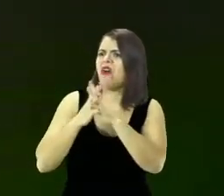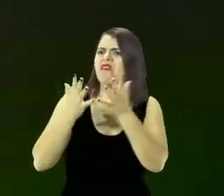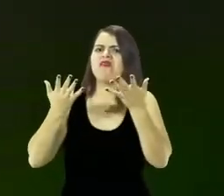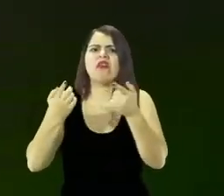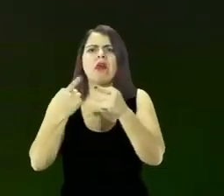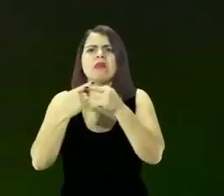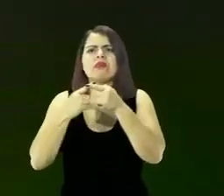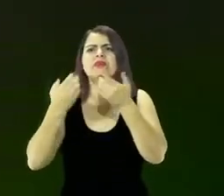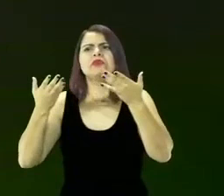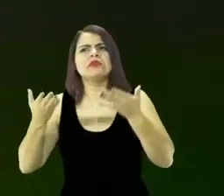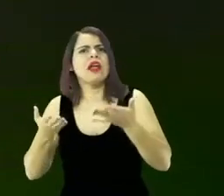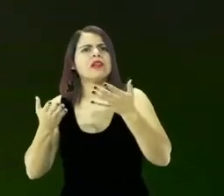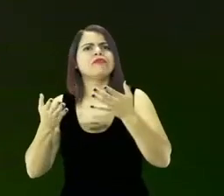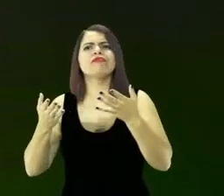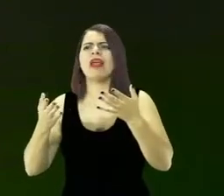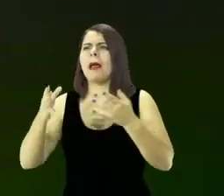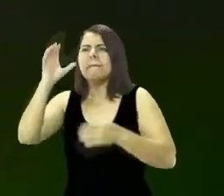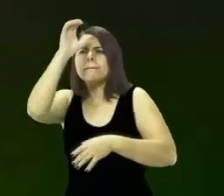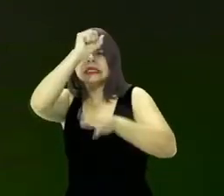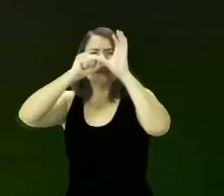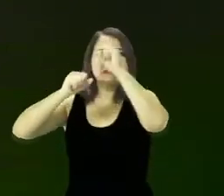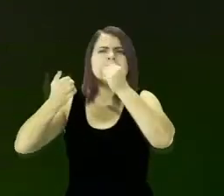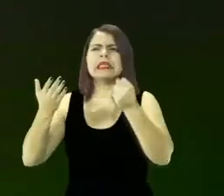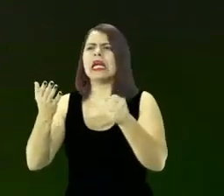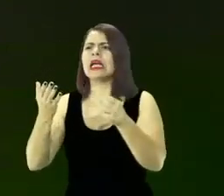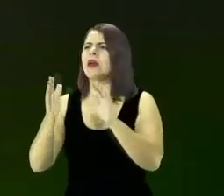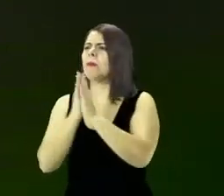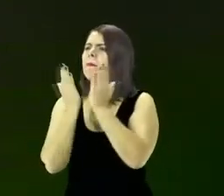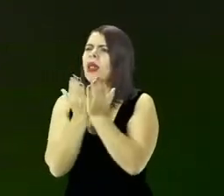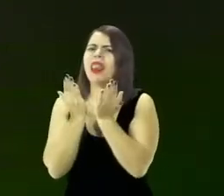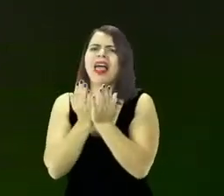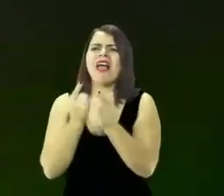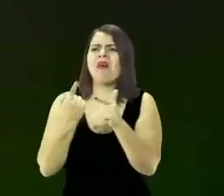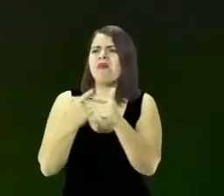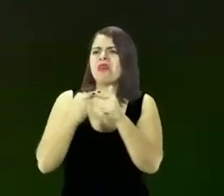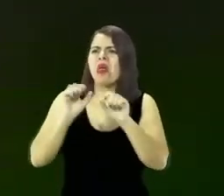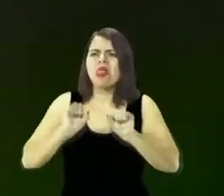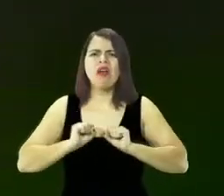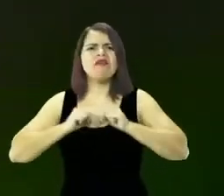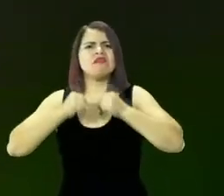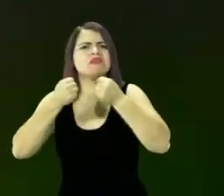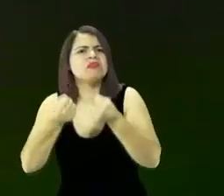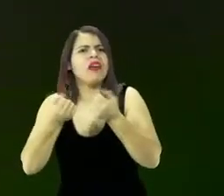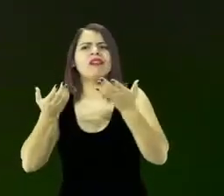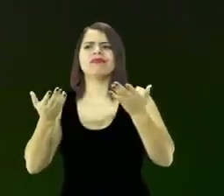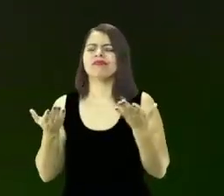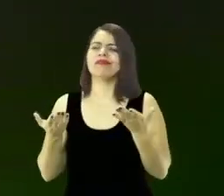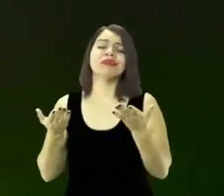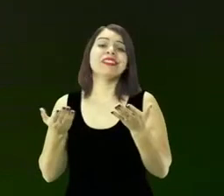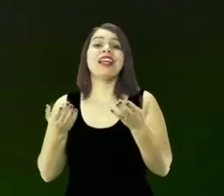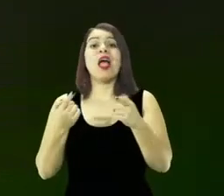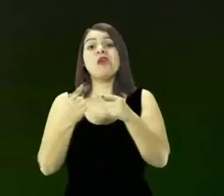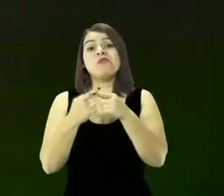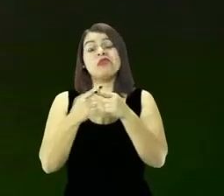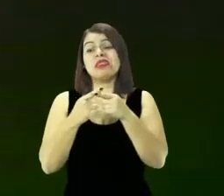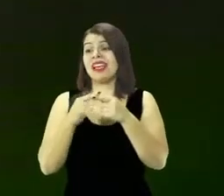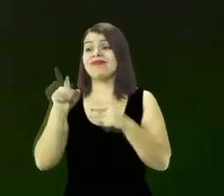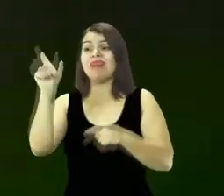está ouvindo a palavra? Por que ela não está avançando nessa área? Porque ela nem sabe disso.